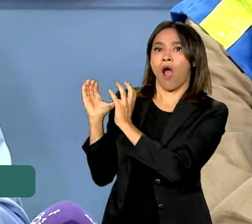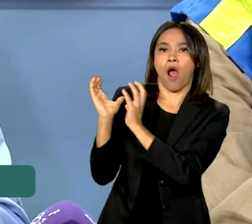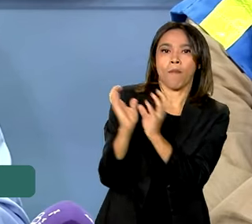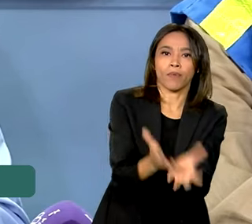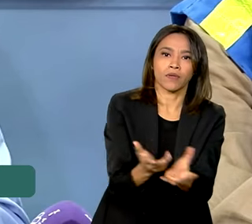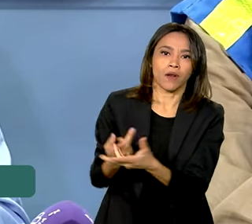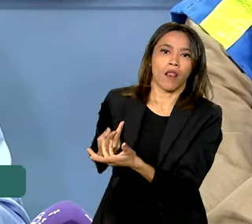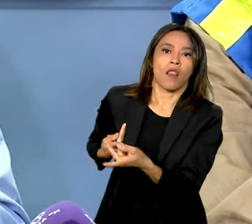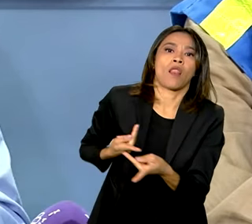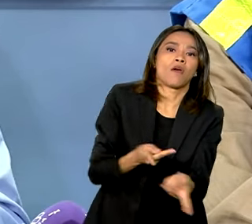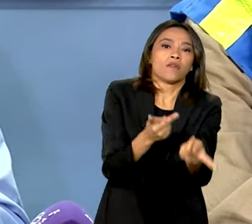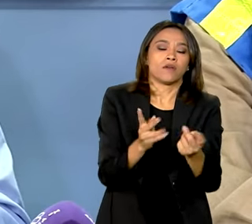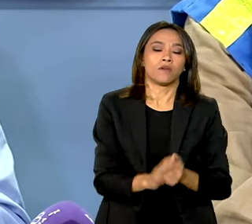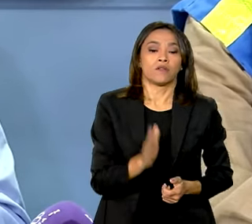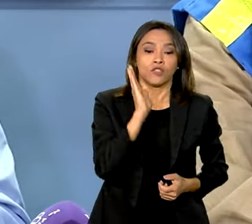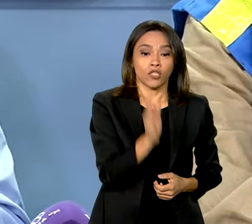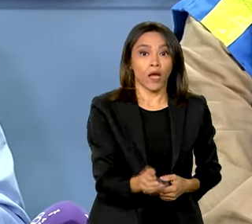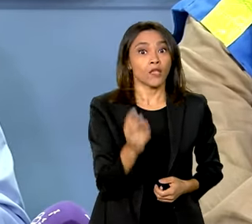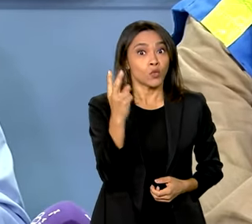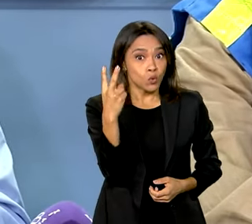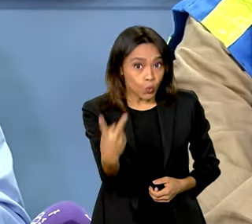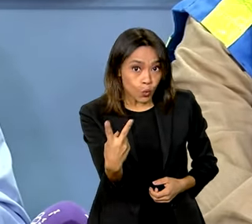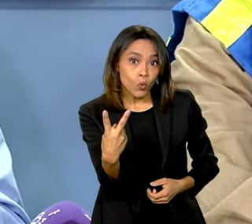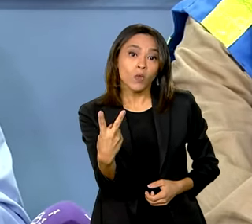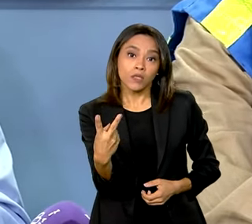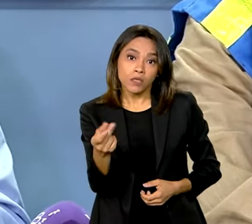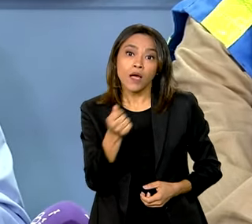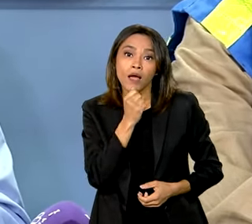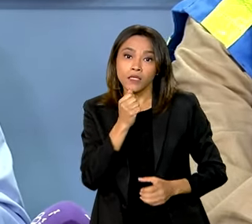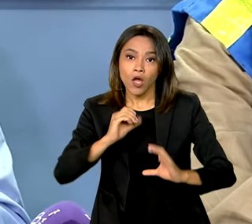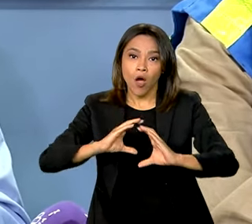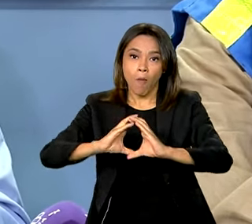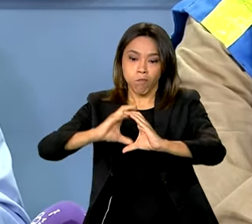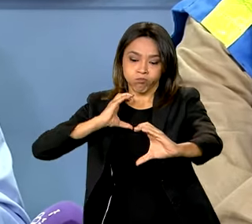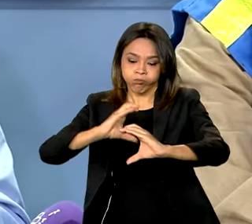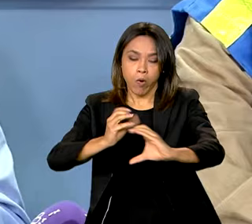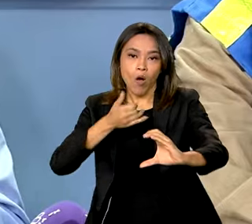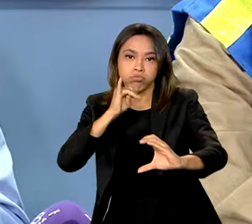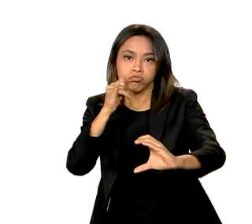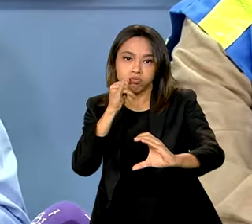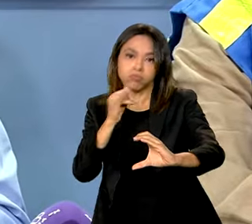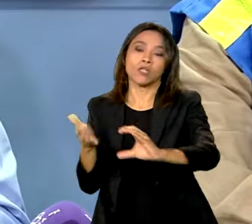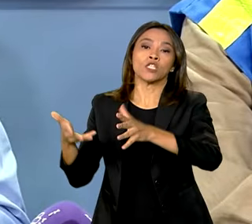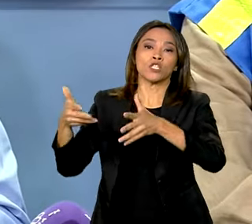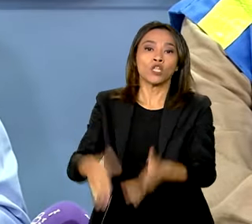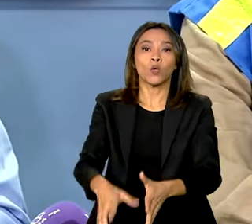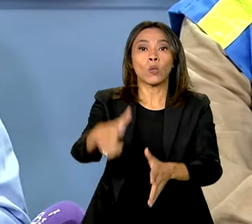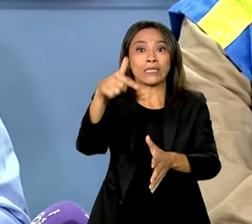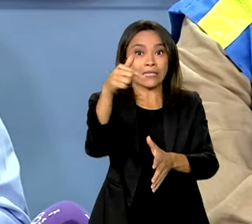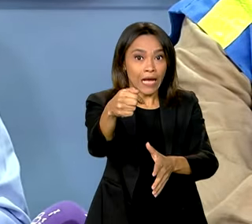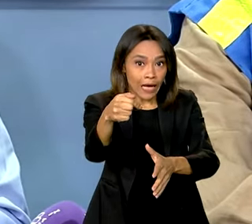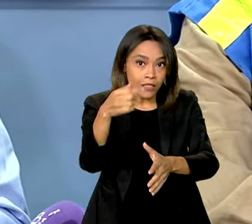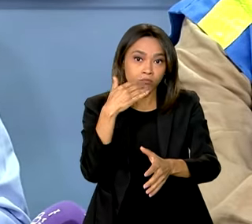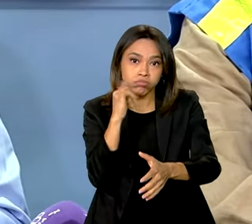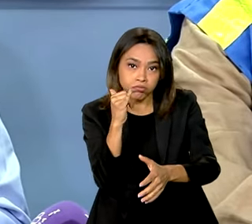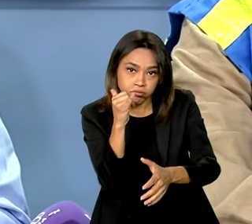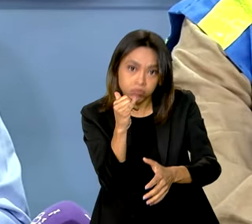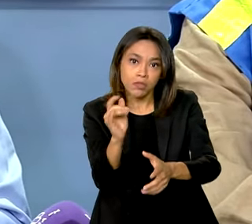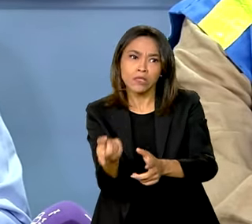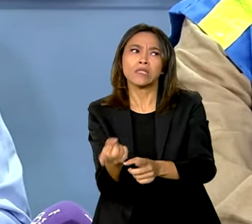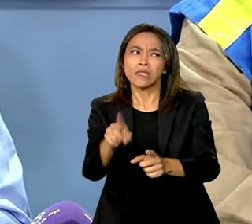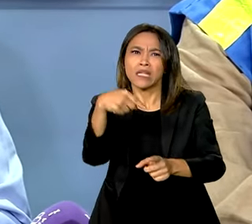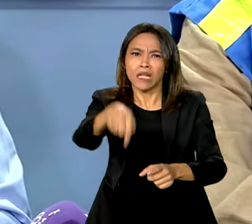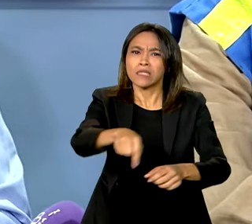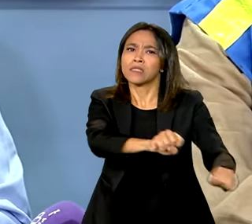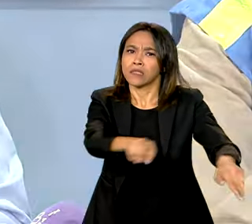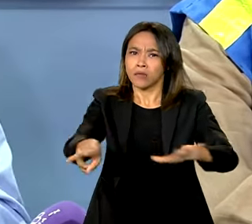operando, mais duas serão instaladas. Além dessas duas, já chegaram mais sete. Ainda durante essa semana devem chegar as